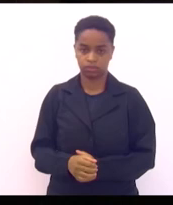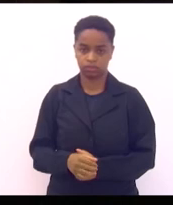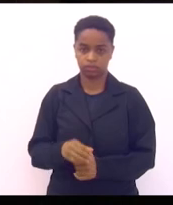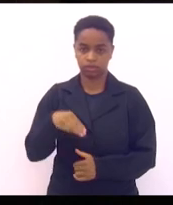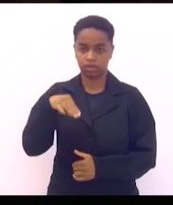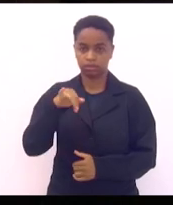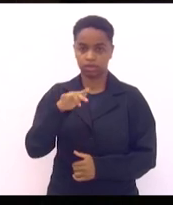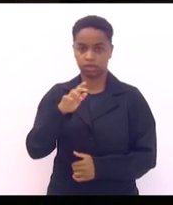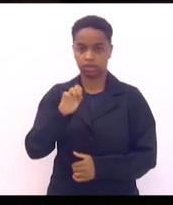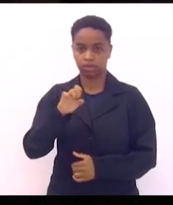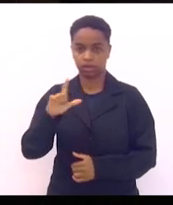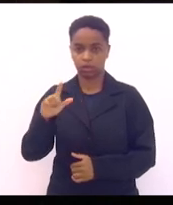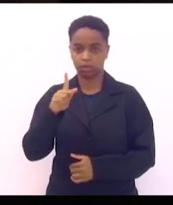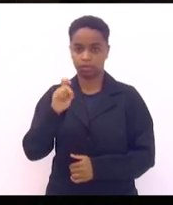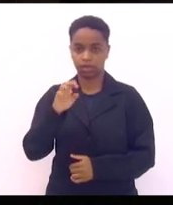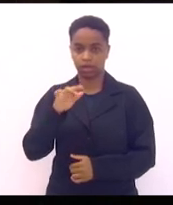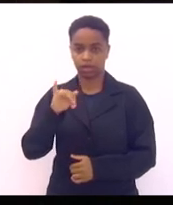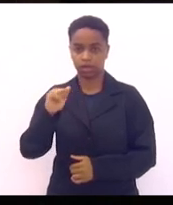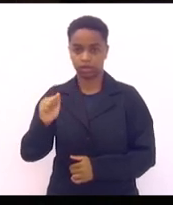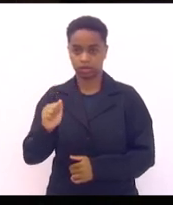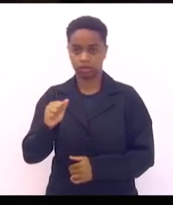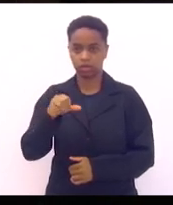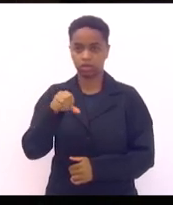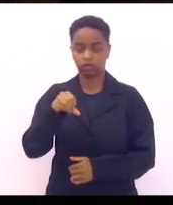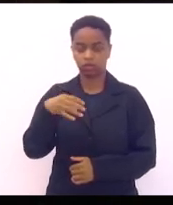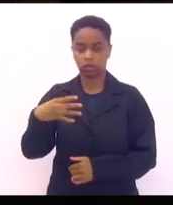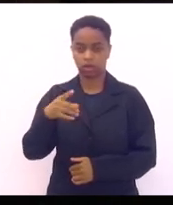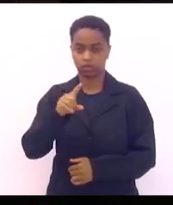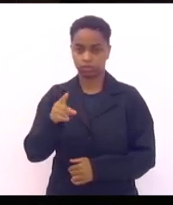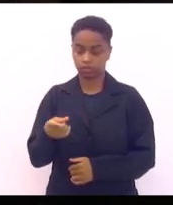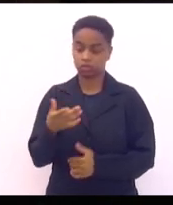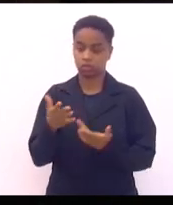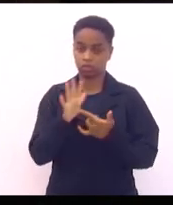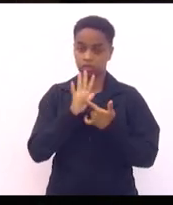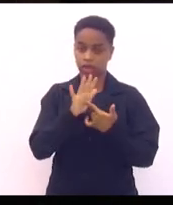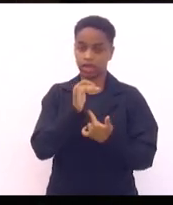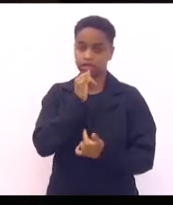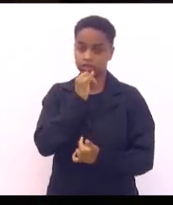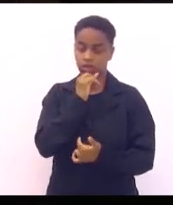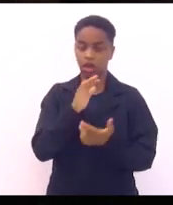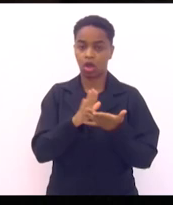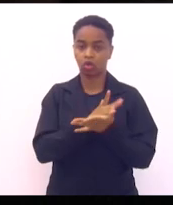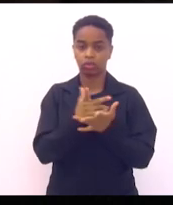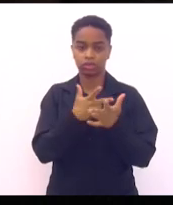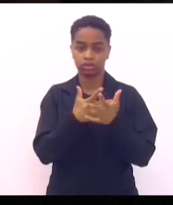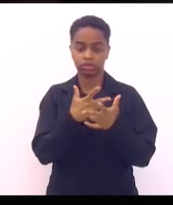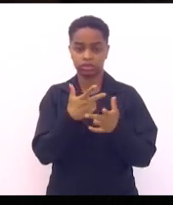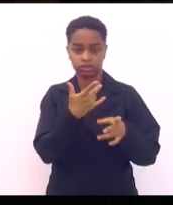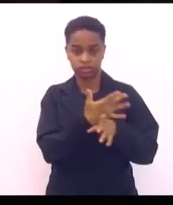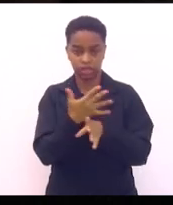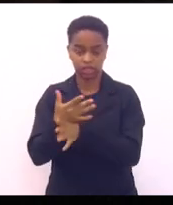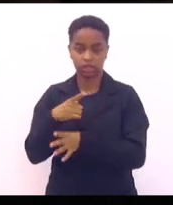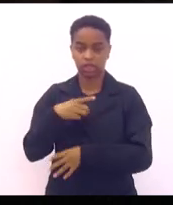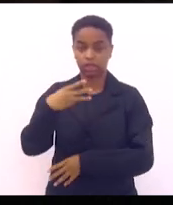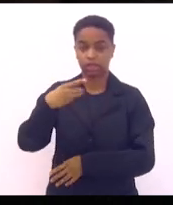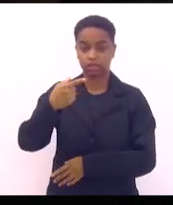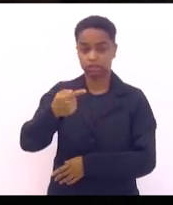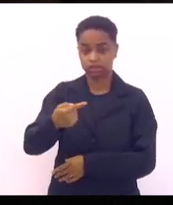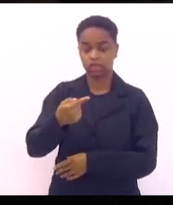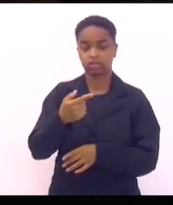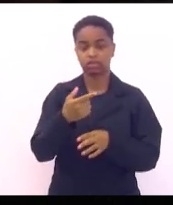Miguel Pereira, 94 mil. Isso aqui está um exemplo de algumas cidades, que são 37 cidades que serão